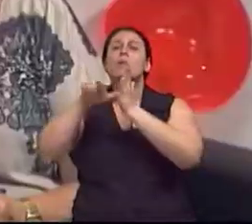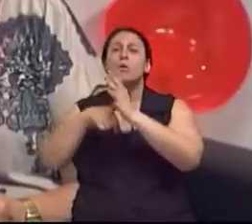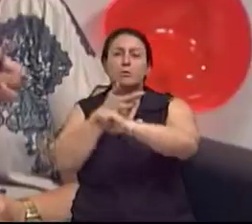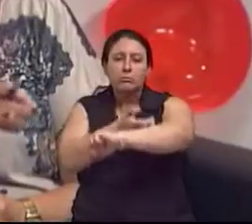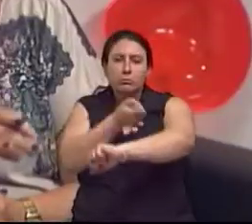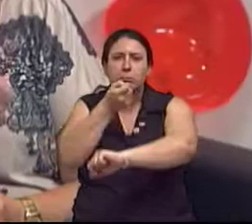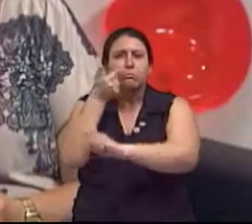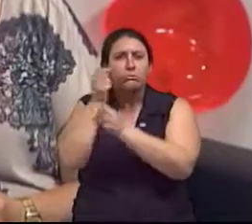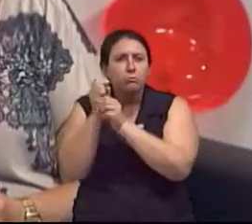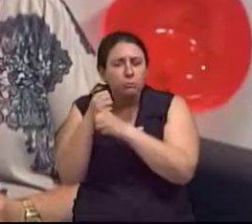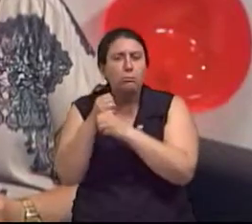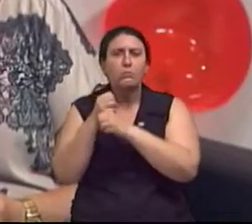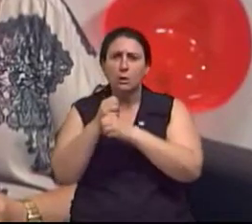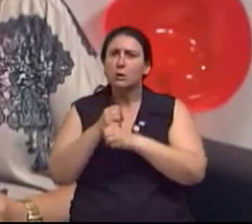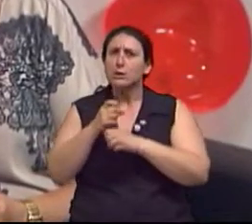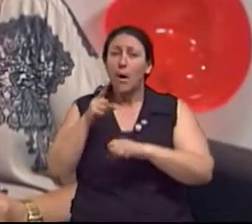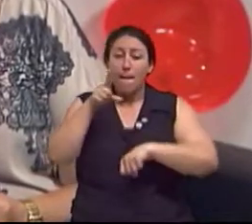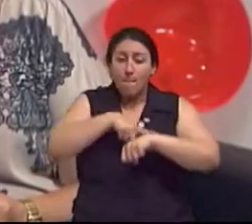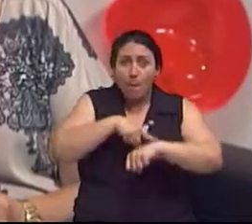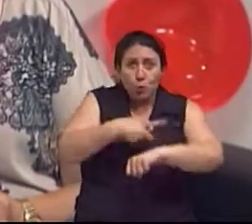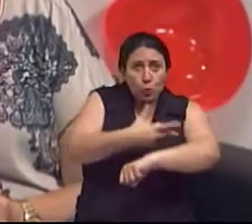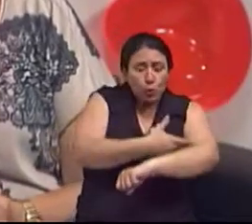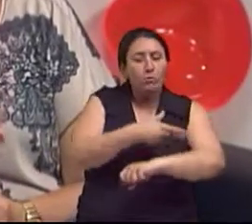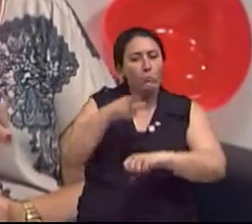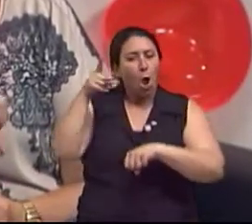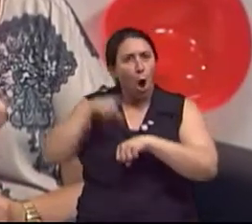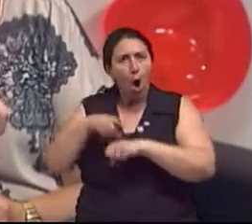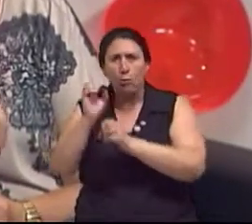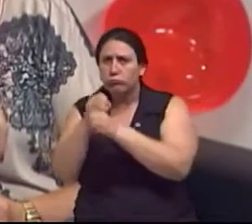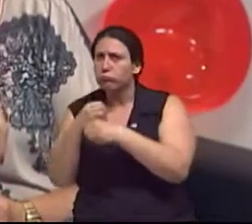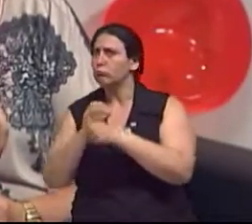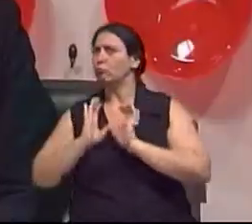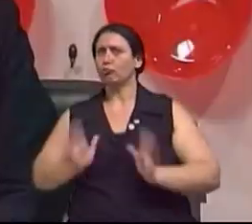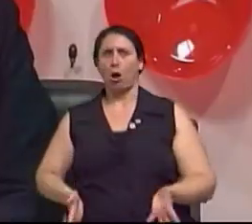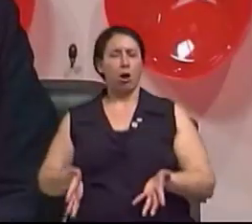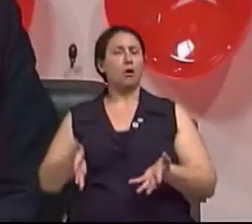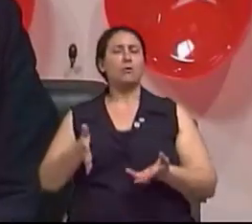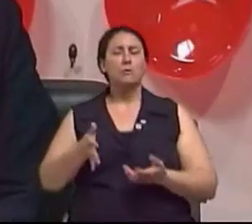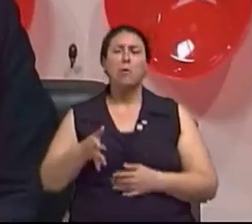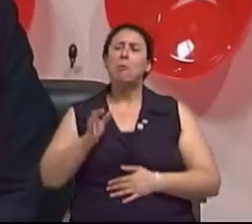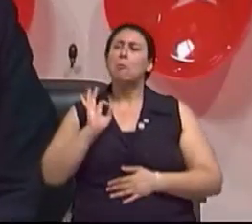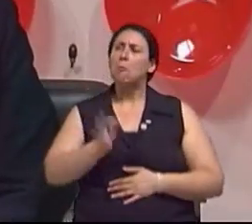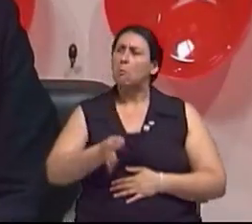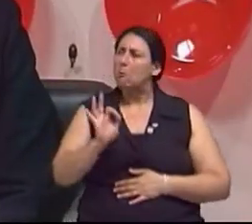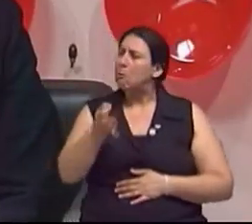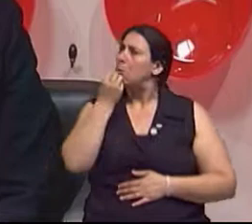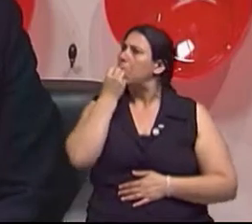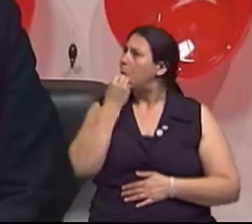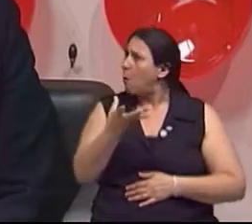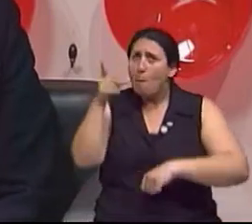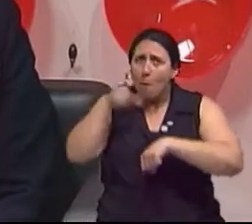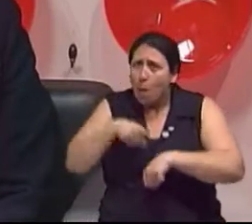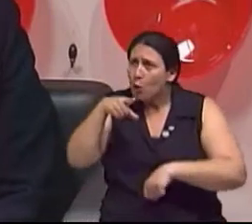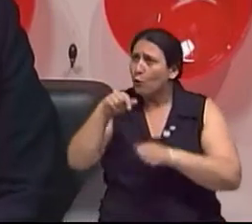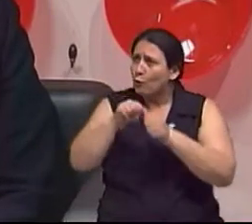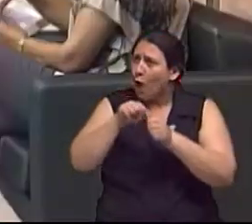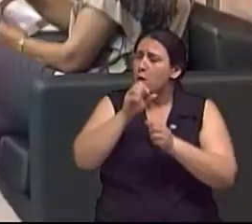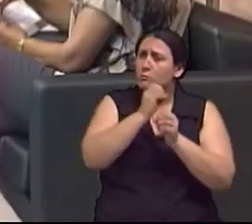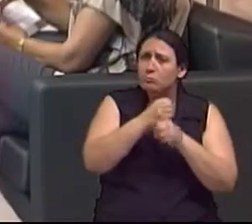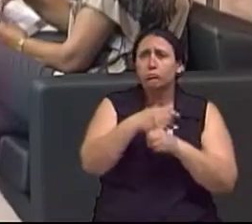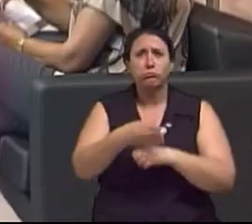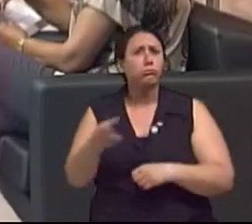está sendo feito paralelo ao momento da cirurgia? é. Que ótimo isso, doutora? Para todo mundo. Sim. o